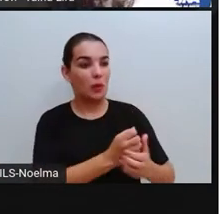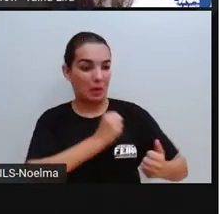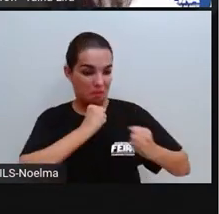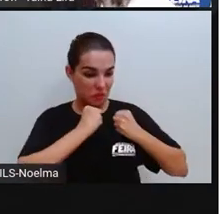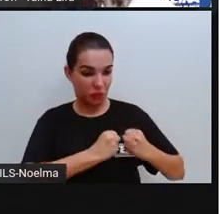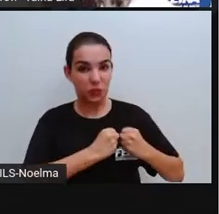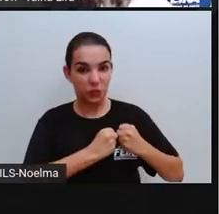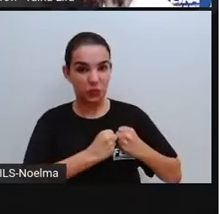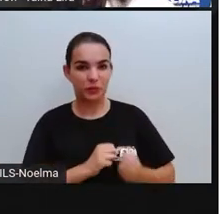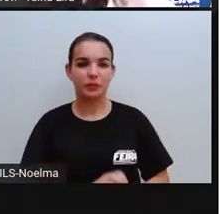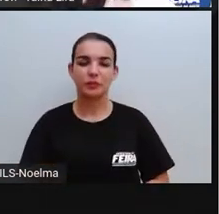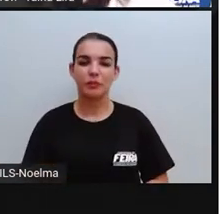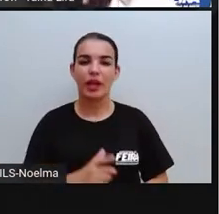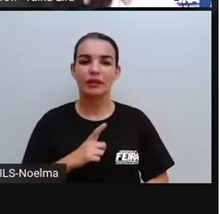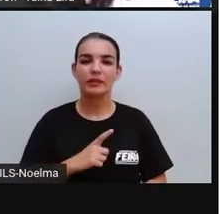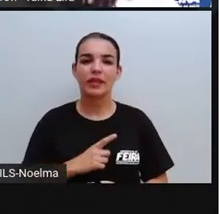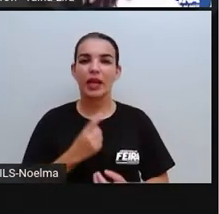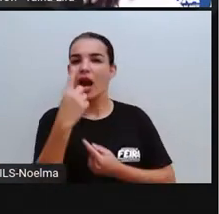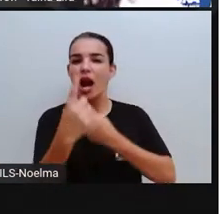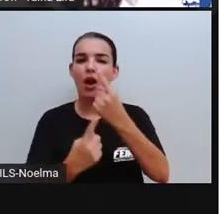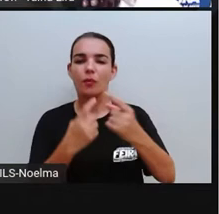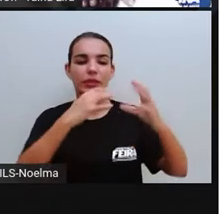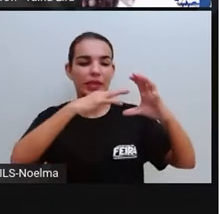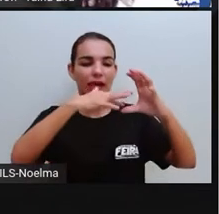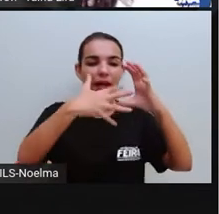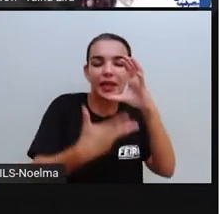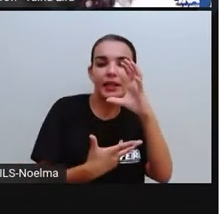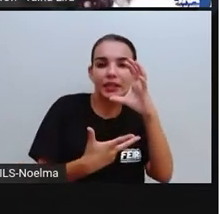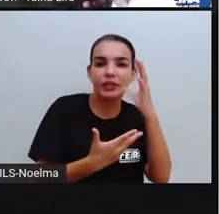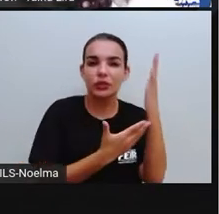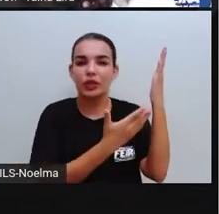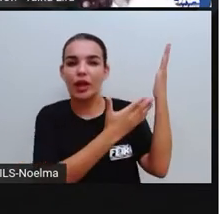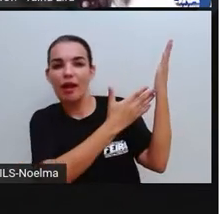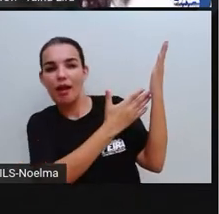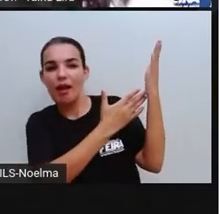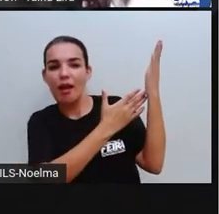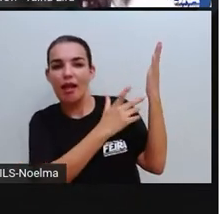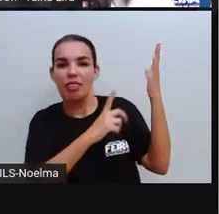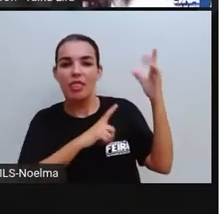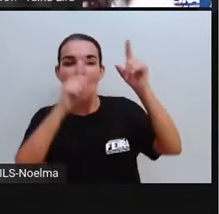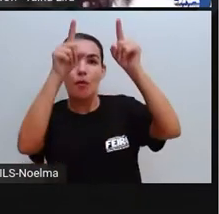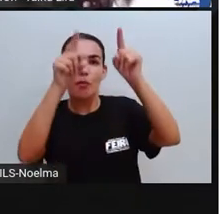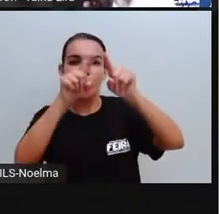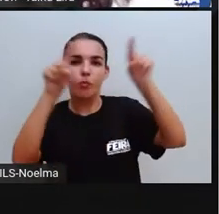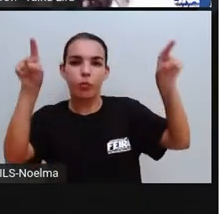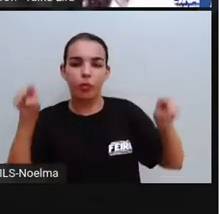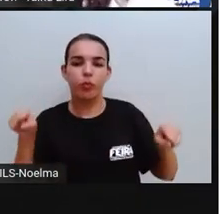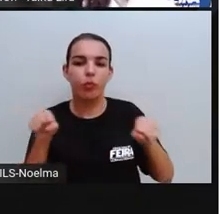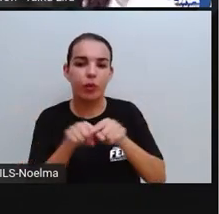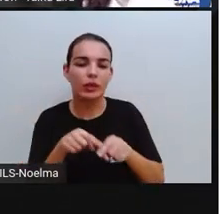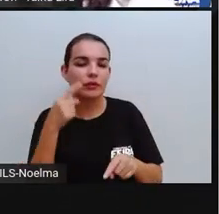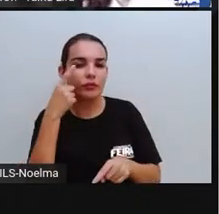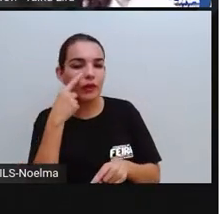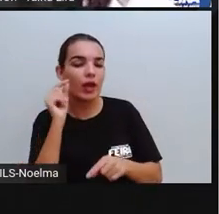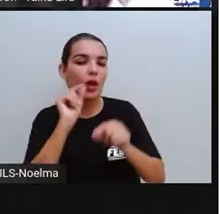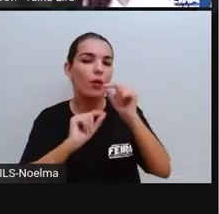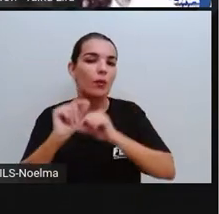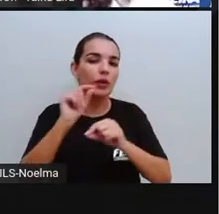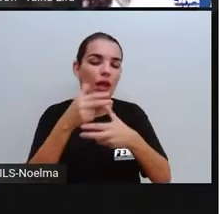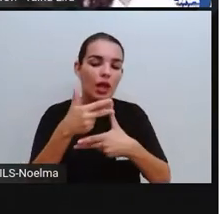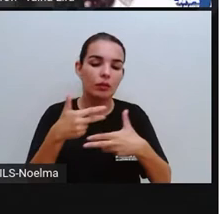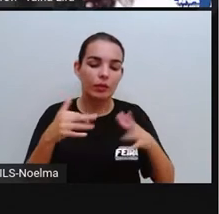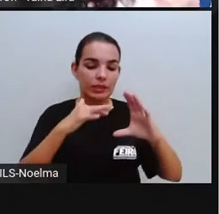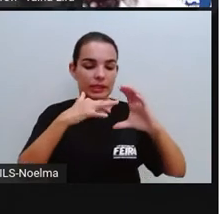E olha lá, a Pró trouxe novamente aquele quadro. Lembram desse quadro? Para a gente ver um pouquinho, ó, sobre as